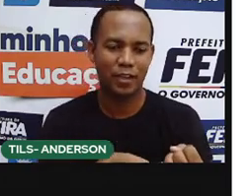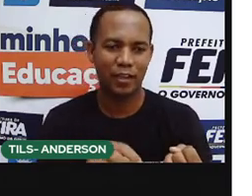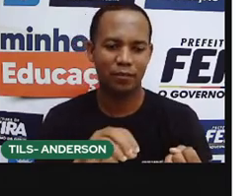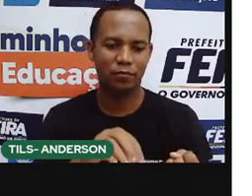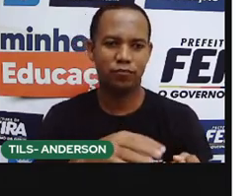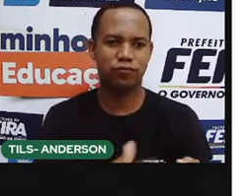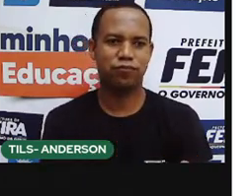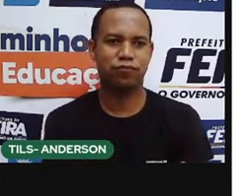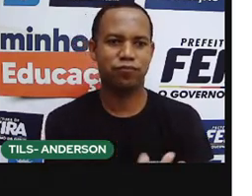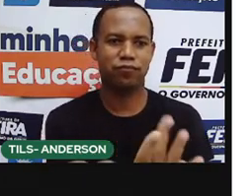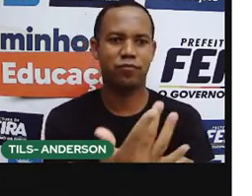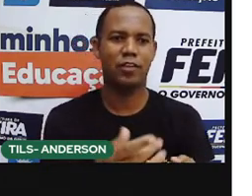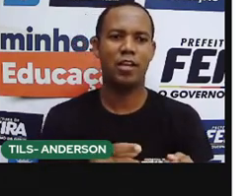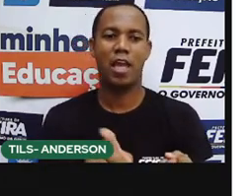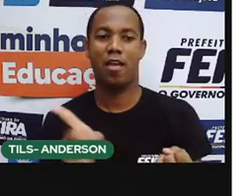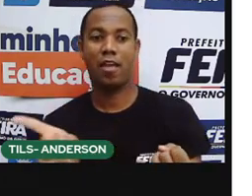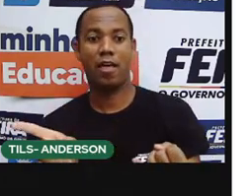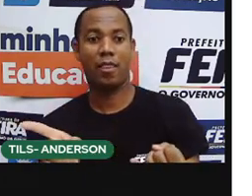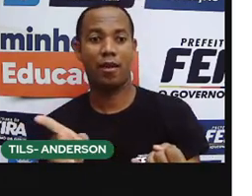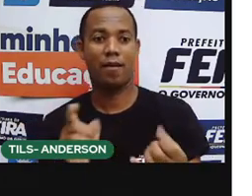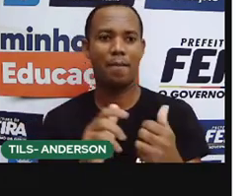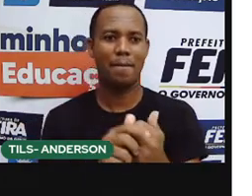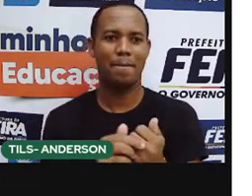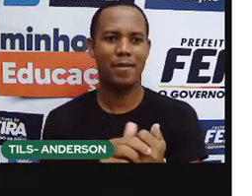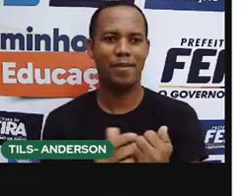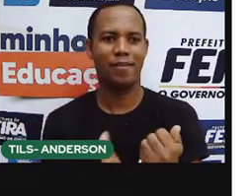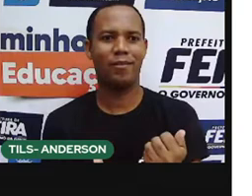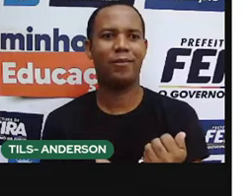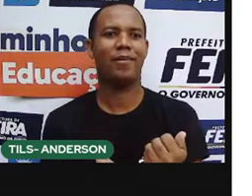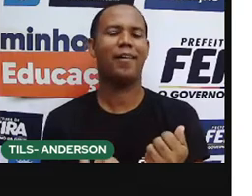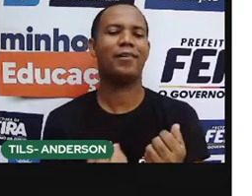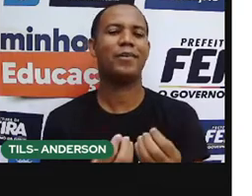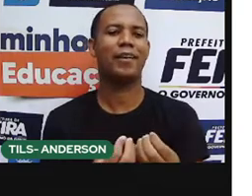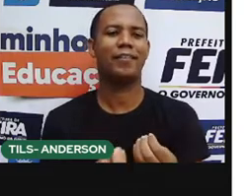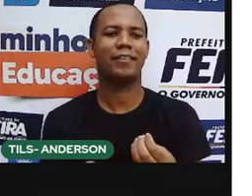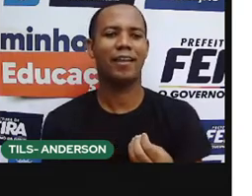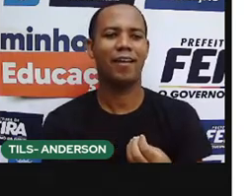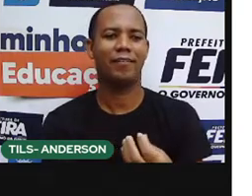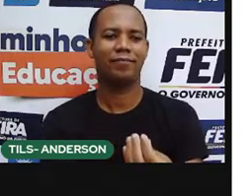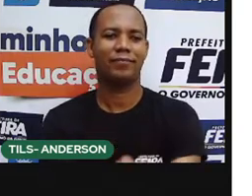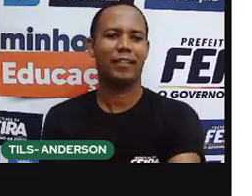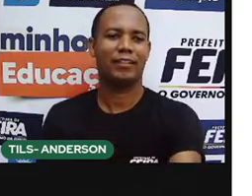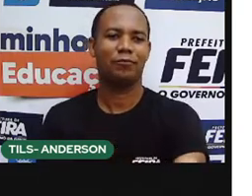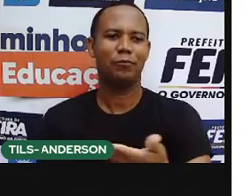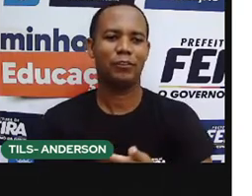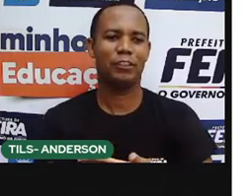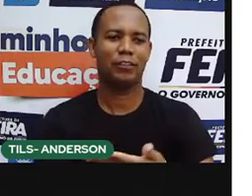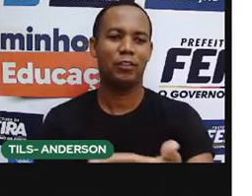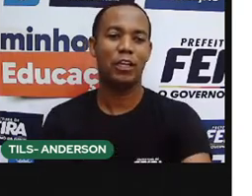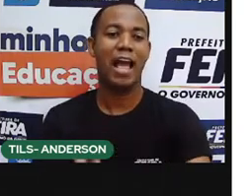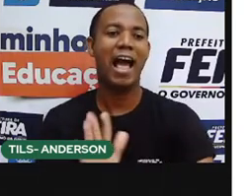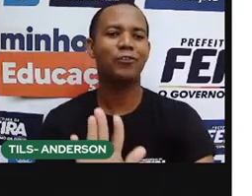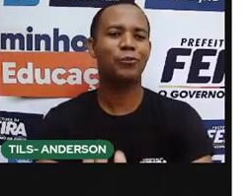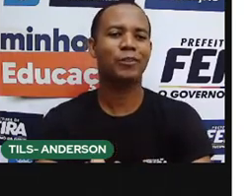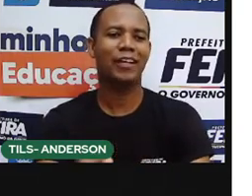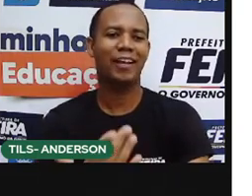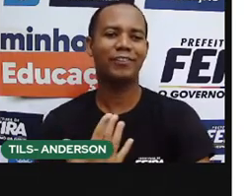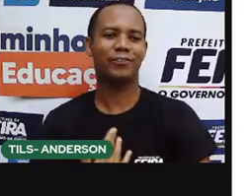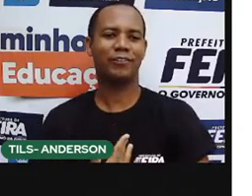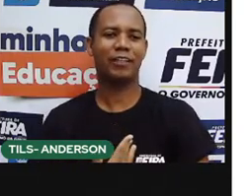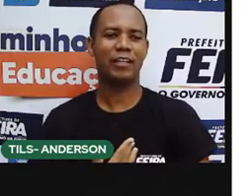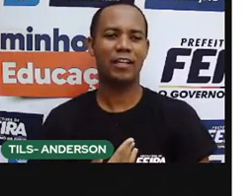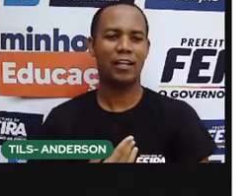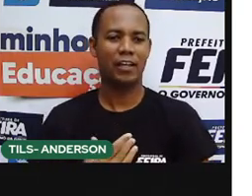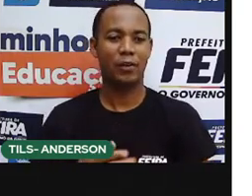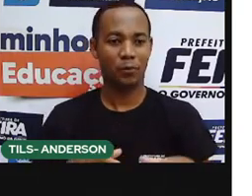e eu vou compartilhar o meu milho com quem? Com o Anderson. E assim que funciona a tribo. Uma pessoa ajudando a outra,